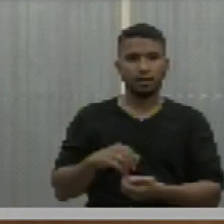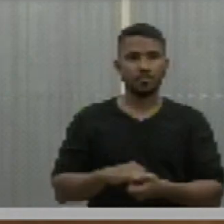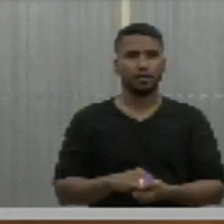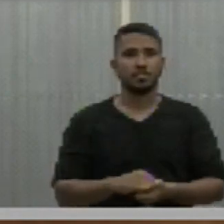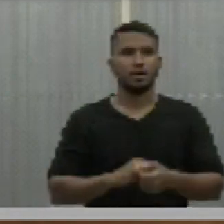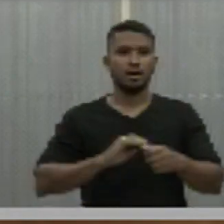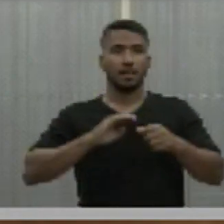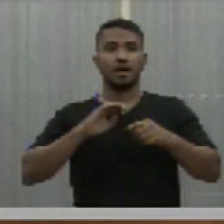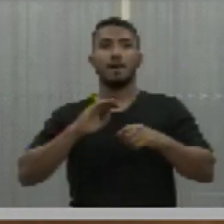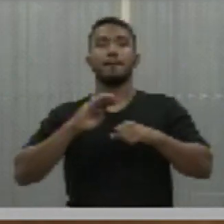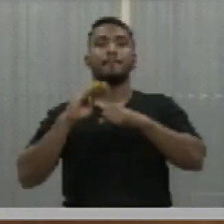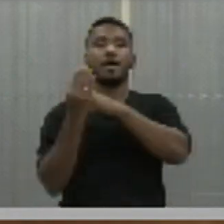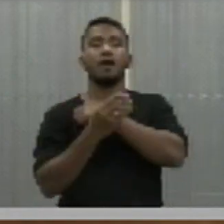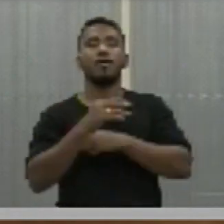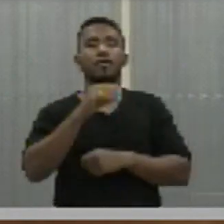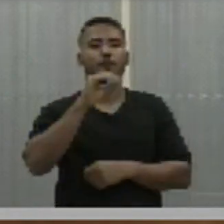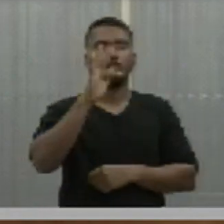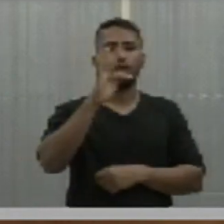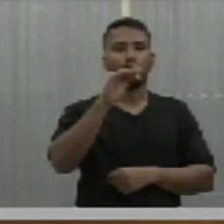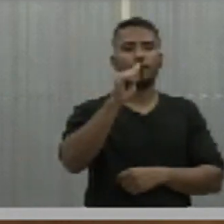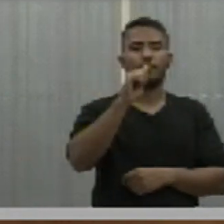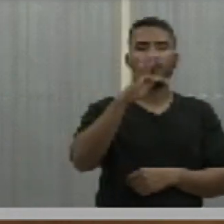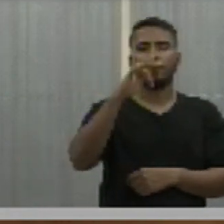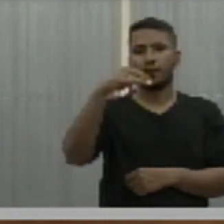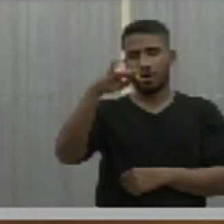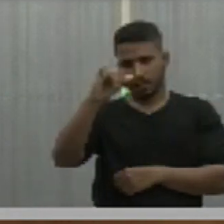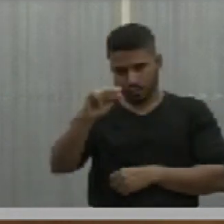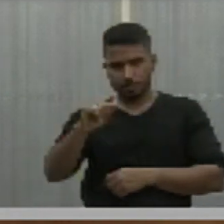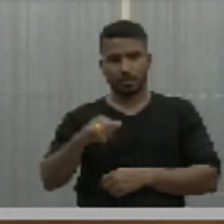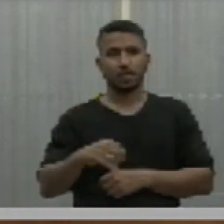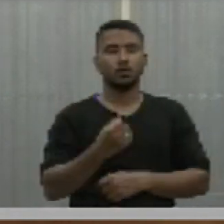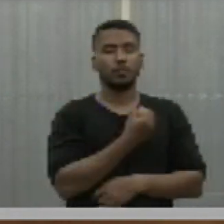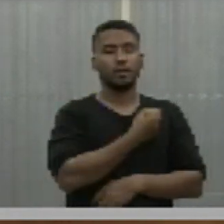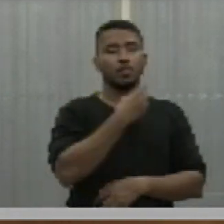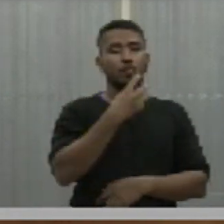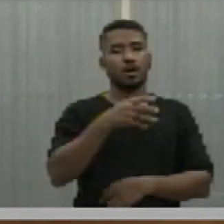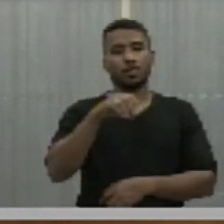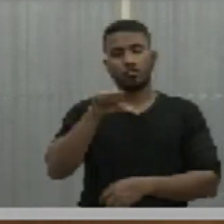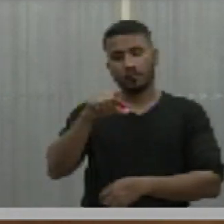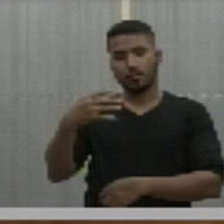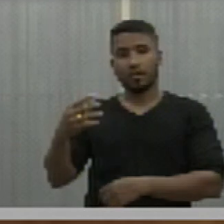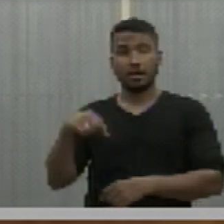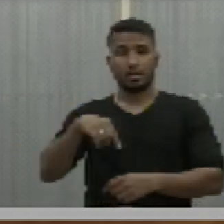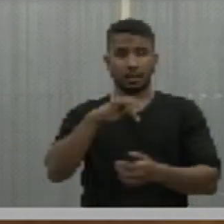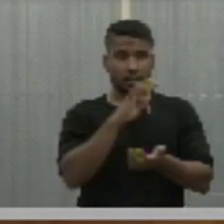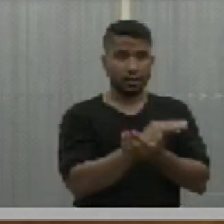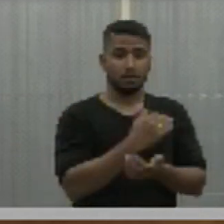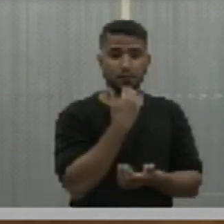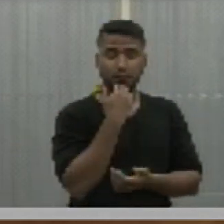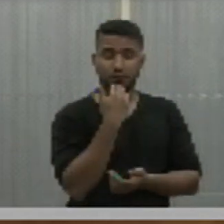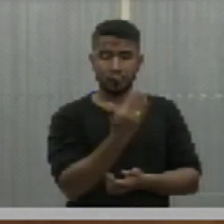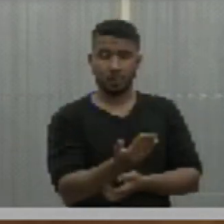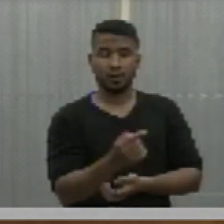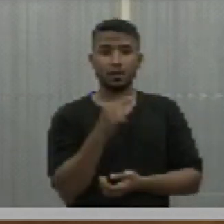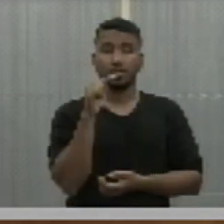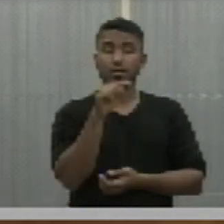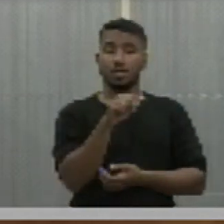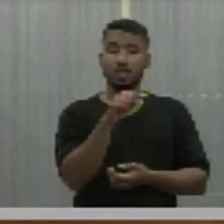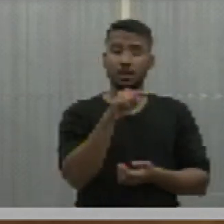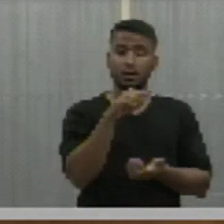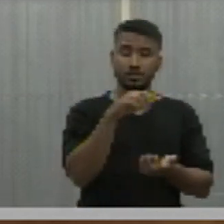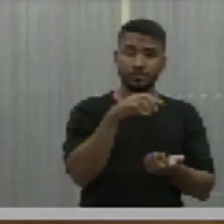bairro de Fátima, ANCEP 6404949494, Teresina, solicita que se,